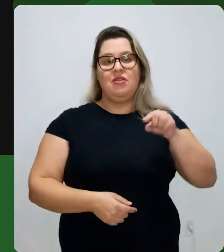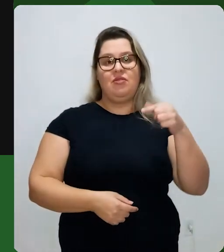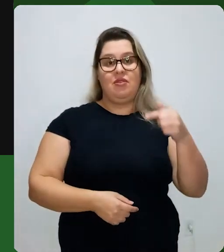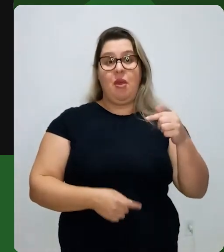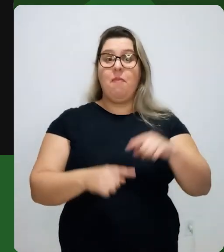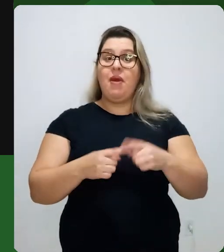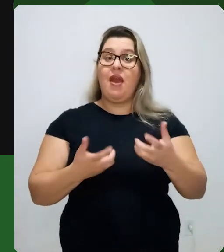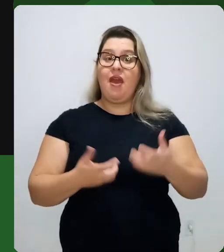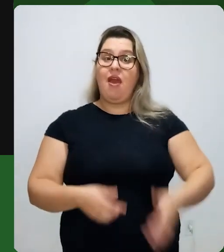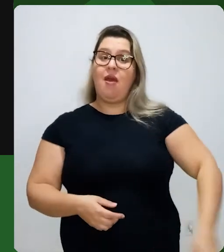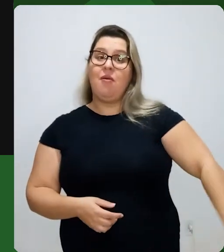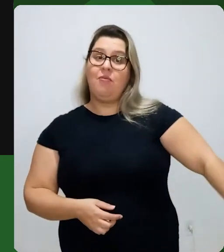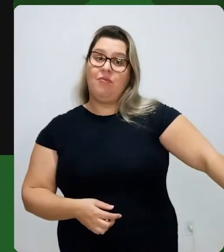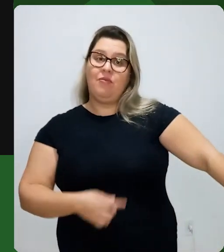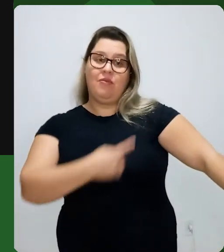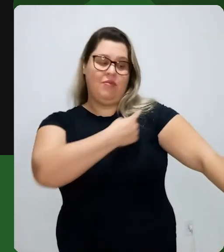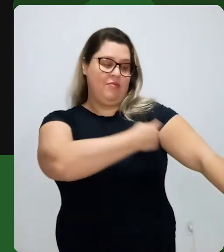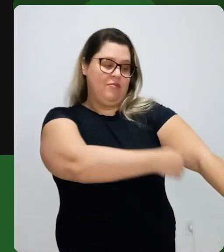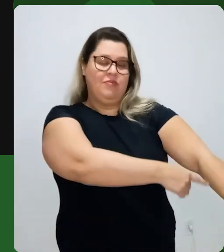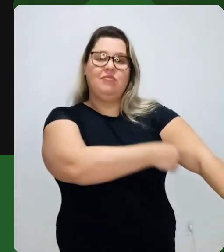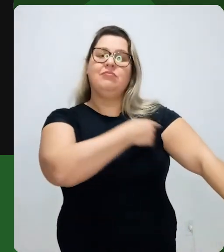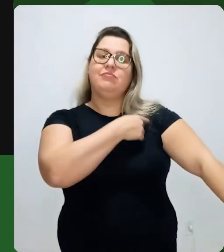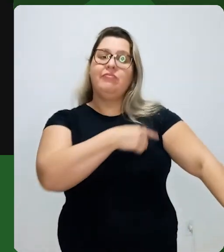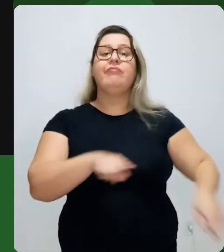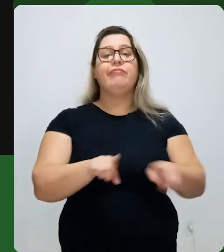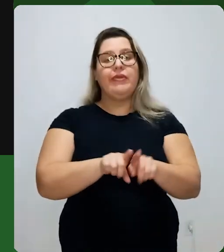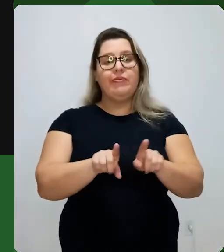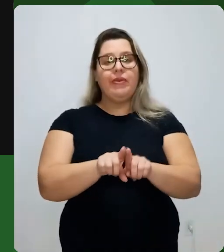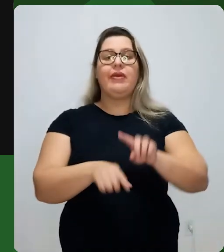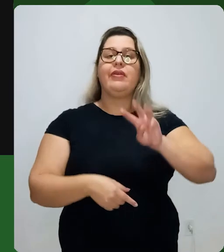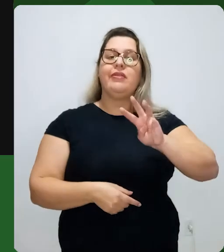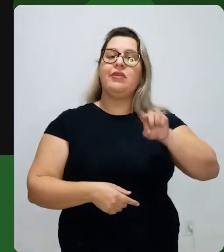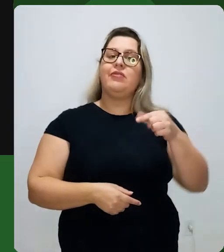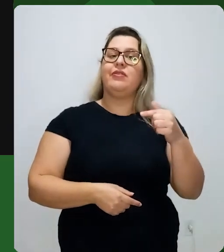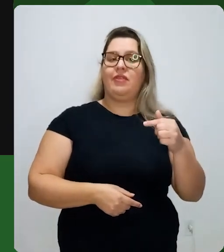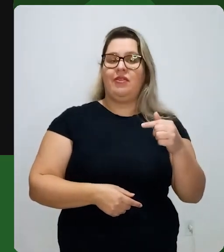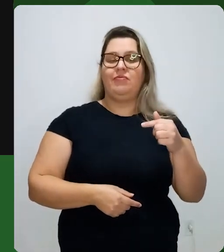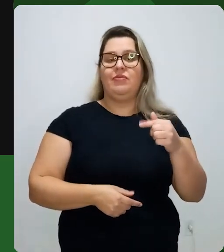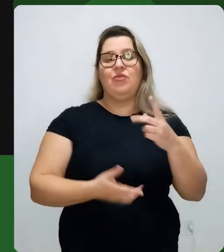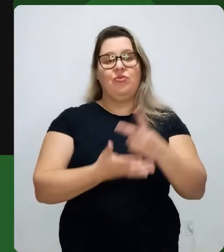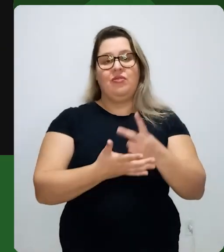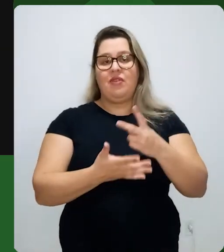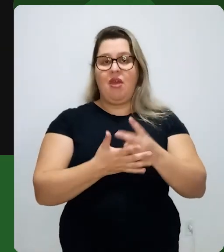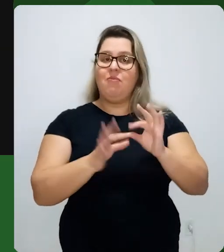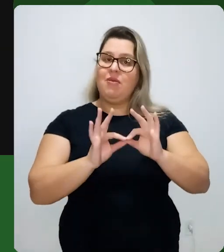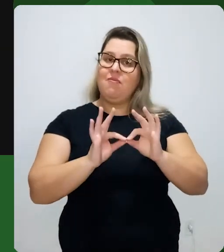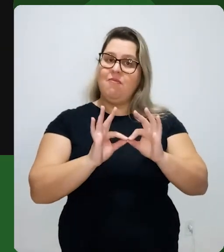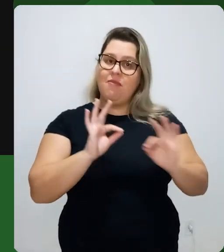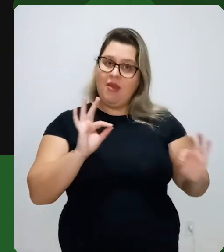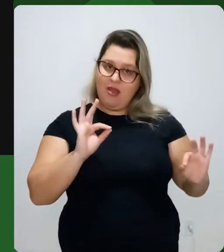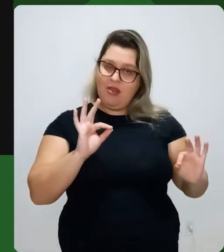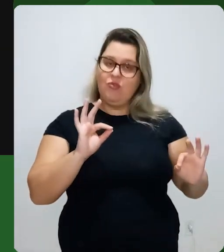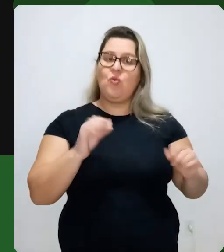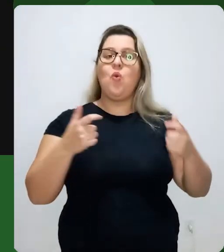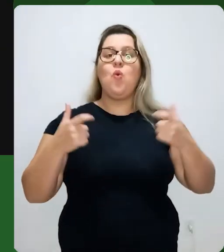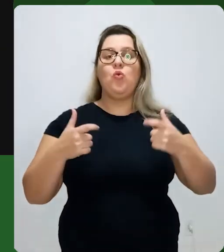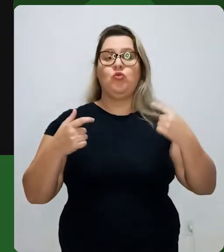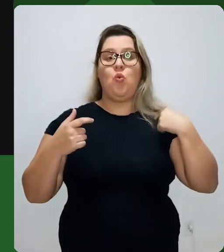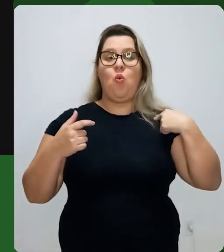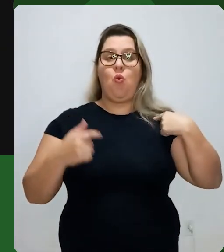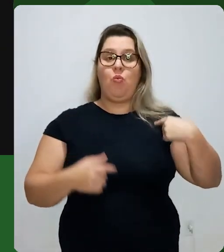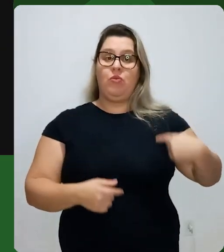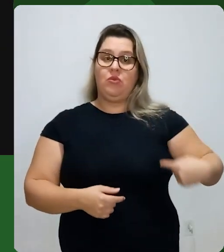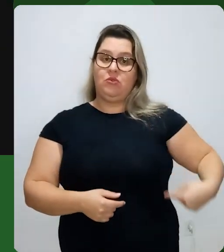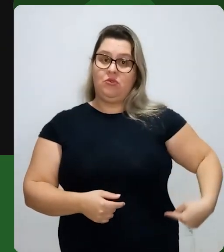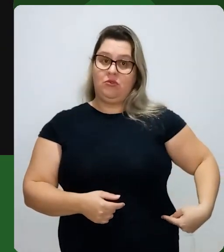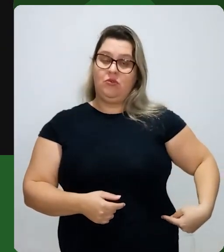quiser fazer meu braço pro lado, ele também vai ter 3,7. Então, eu sempre meço do ombro até a cintura